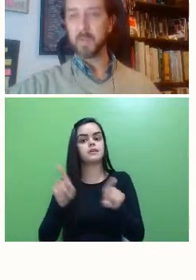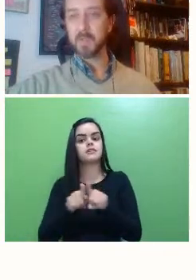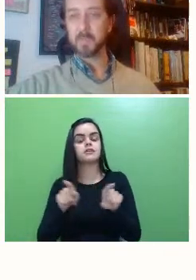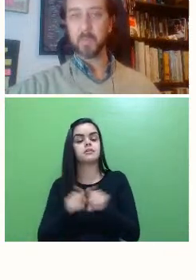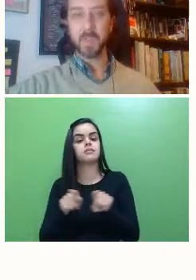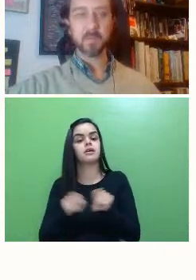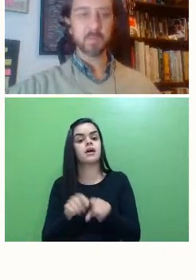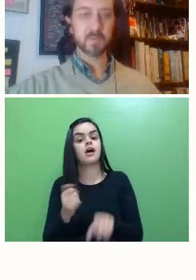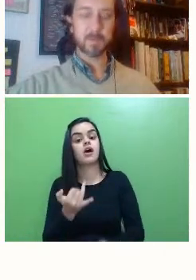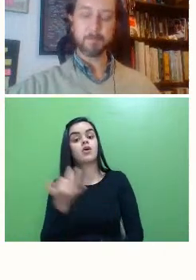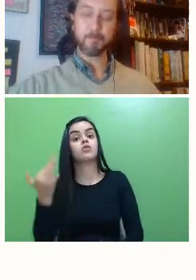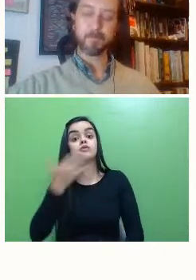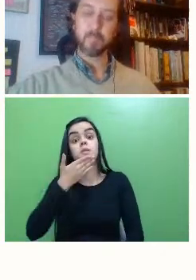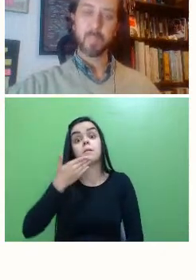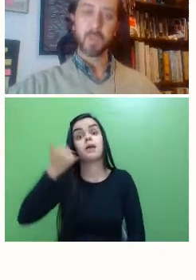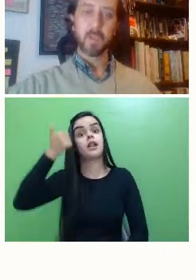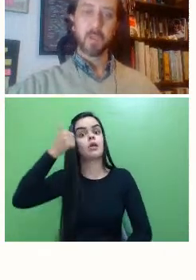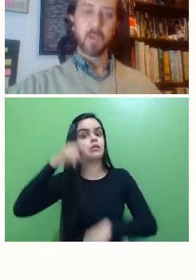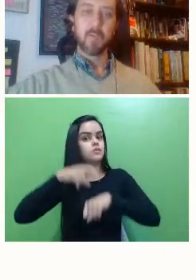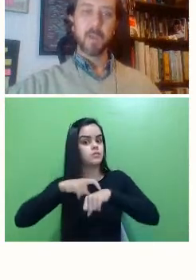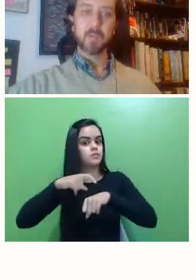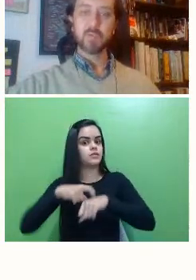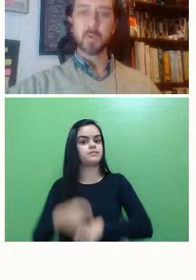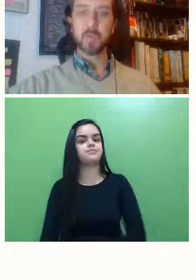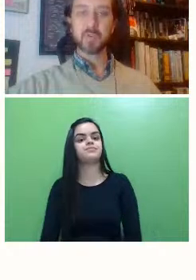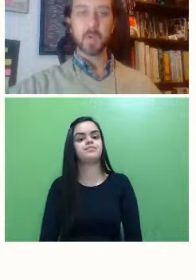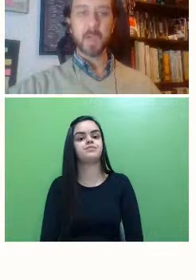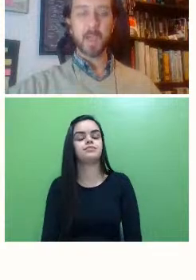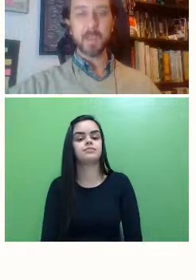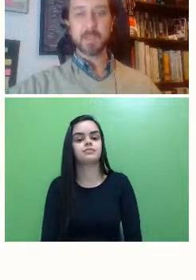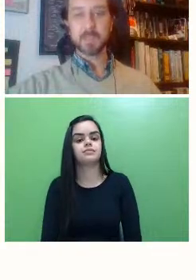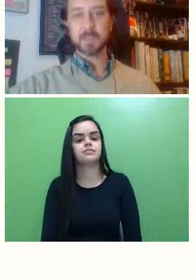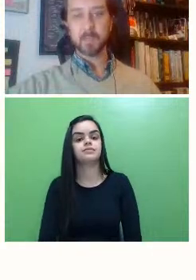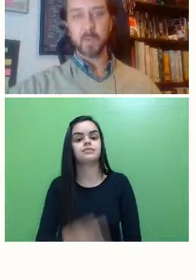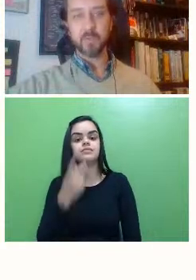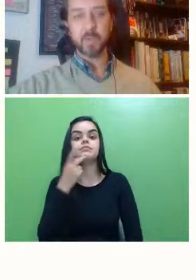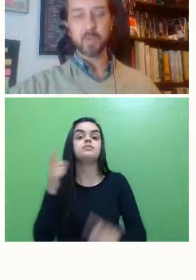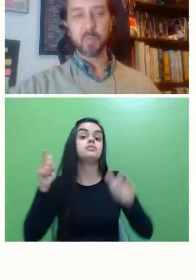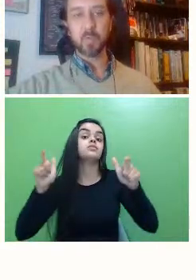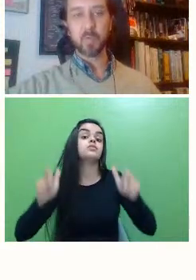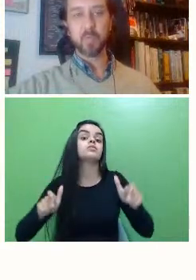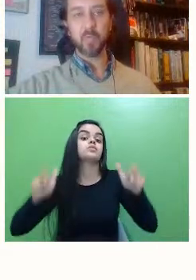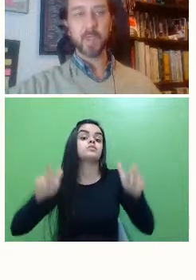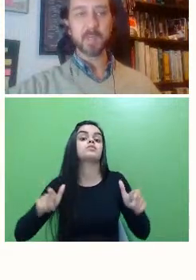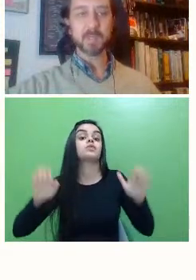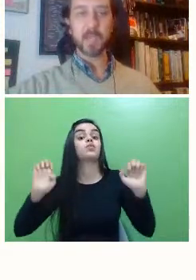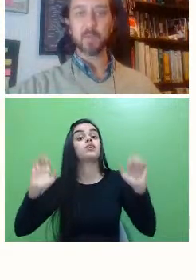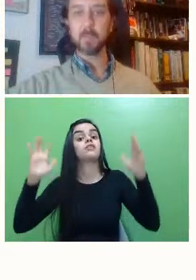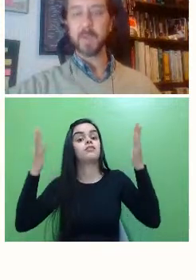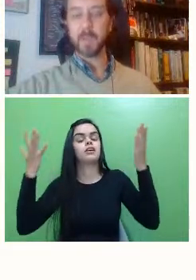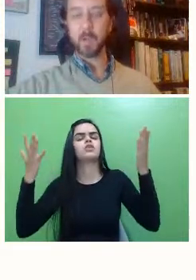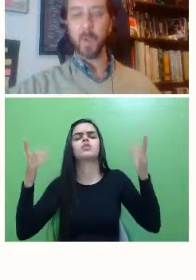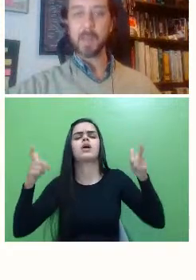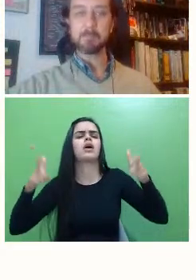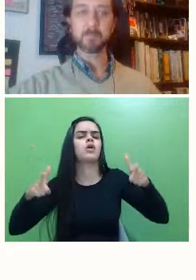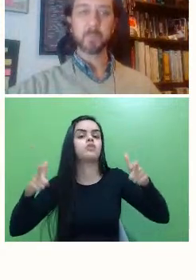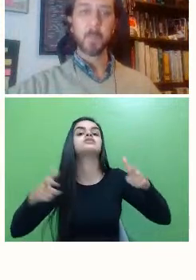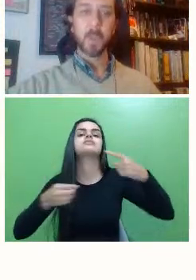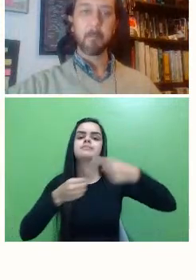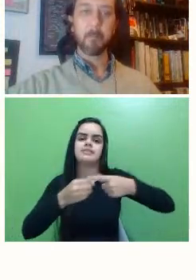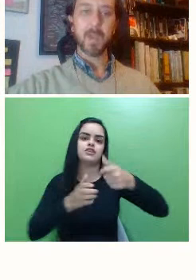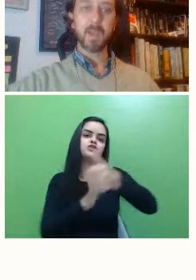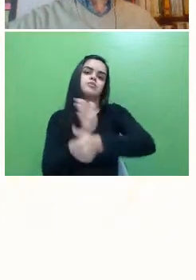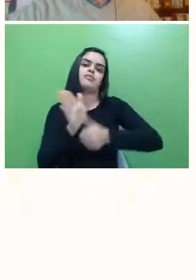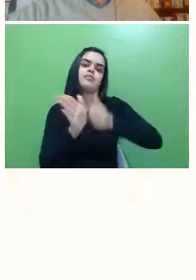dos melhores momentos, né? Falando sobre os locais, o evento foi realizado em Paranaguá,